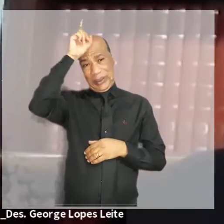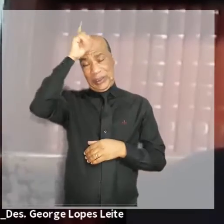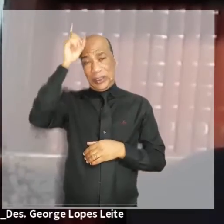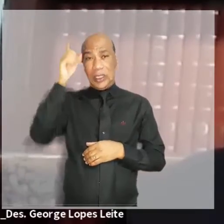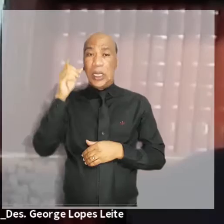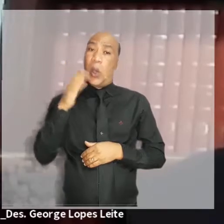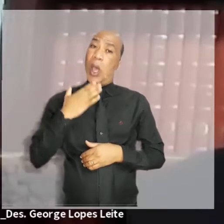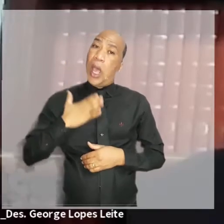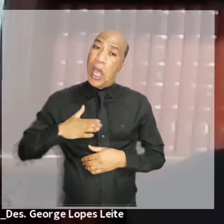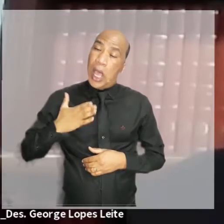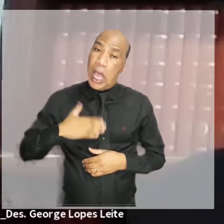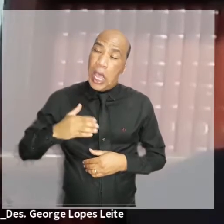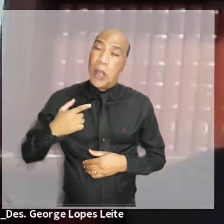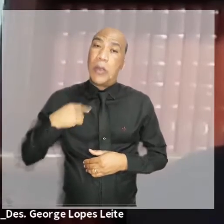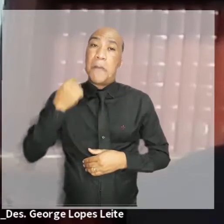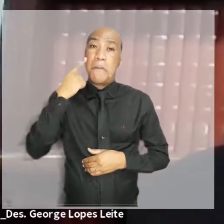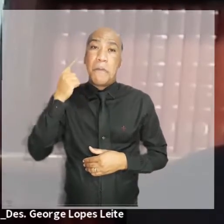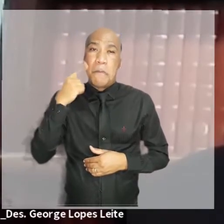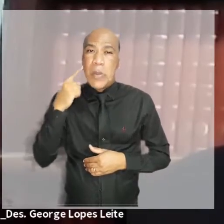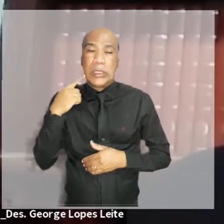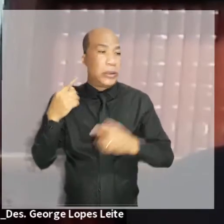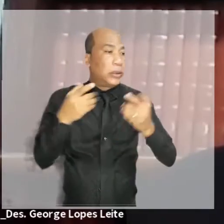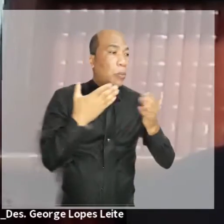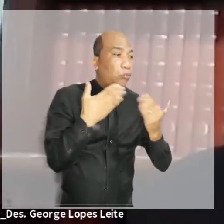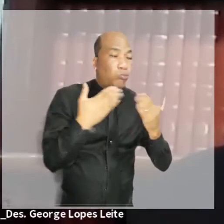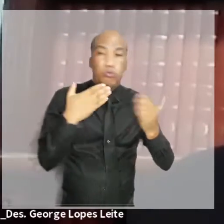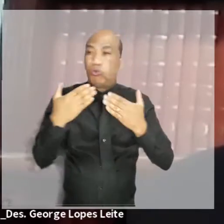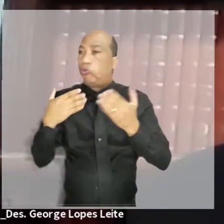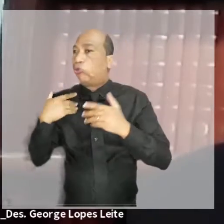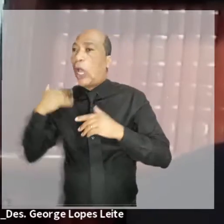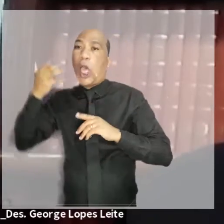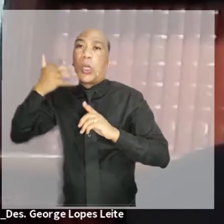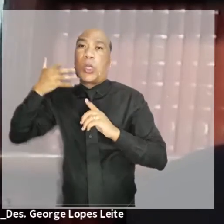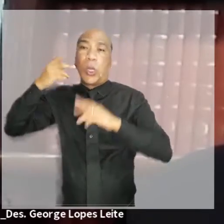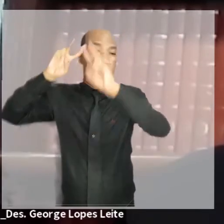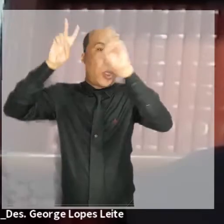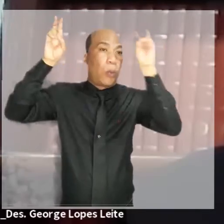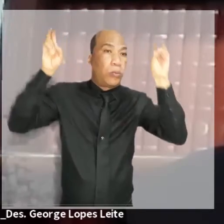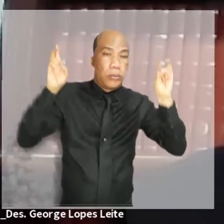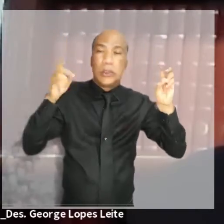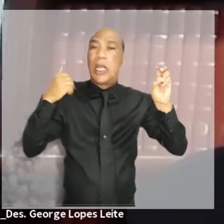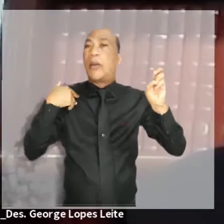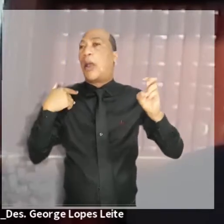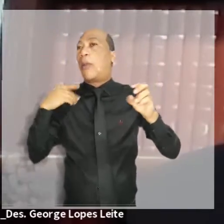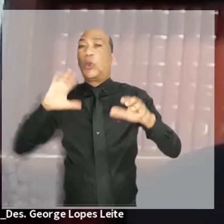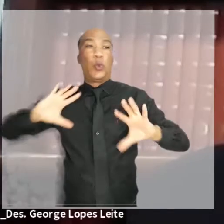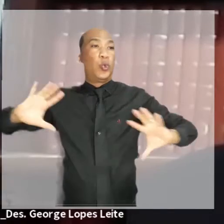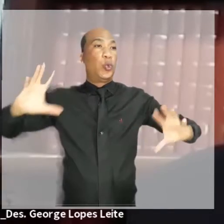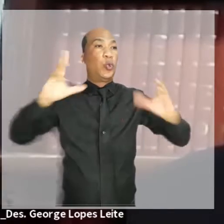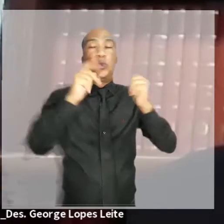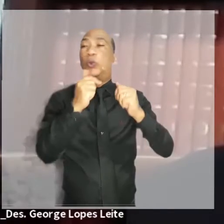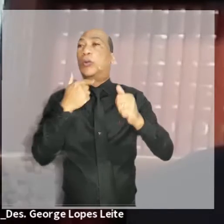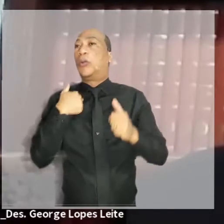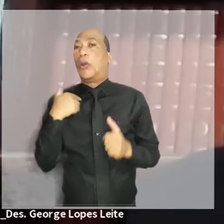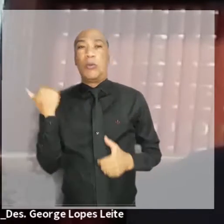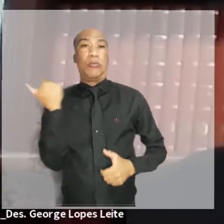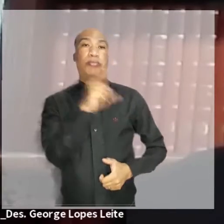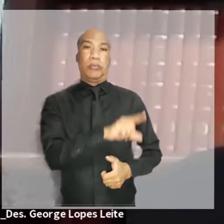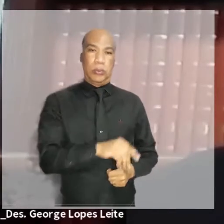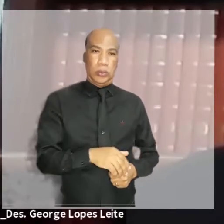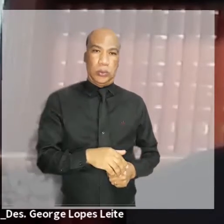criatividade das pessoas. É preciso discutir o tema de forma a desmistificá-lo e torná-lo mais